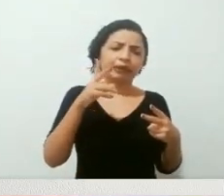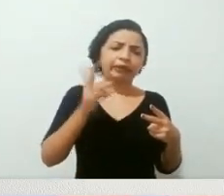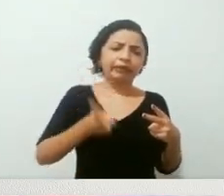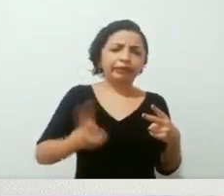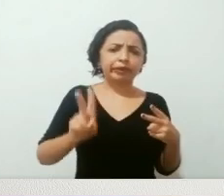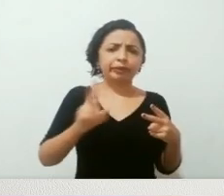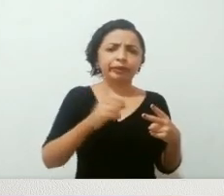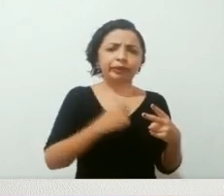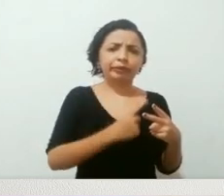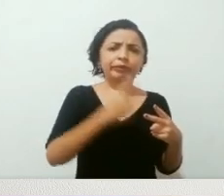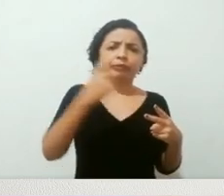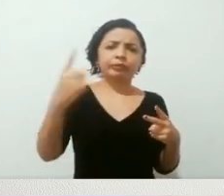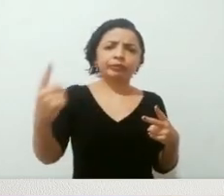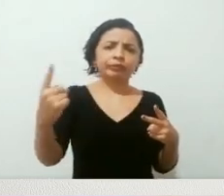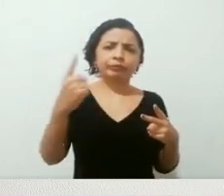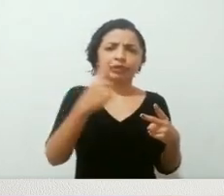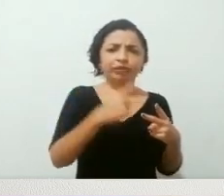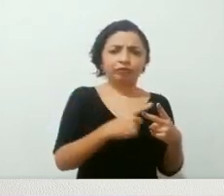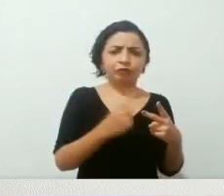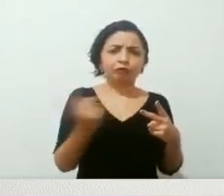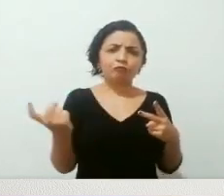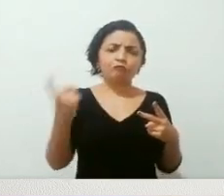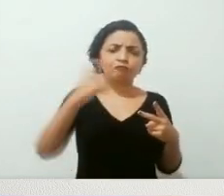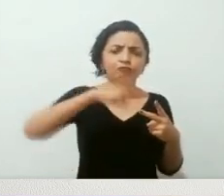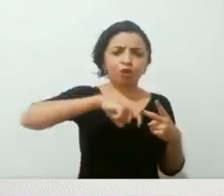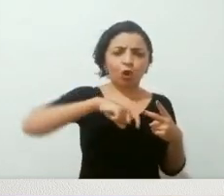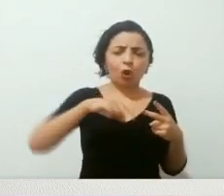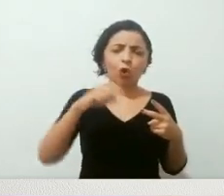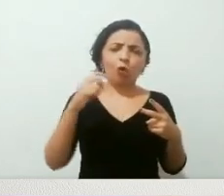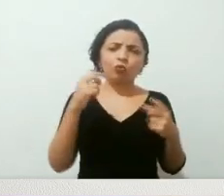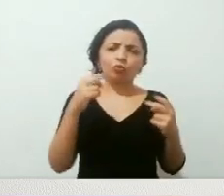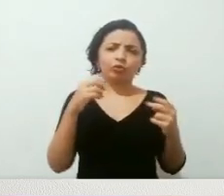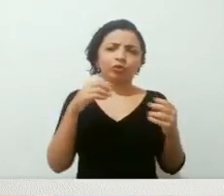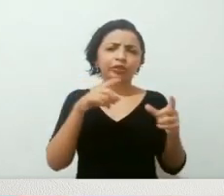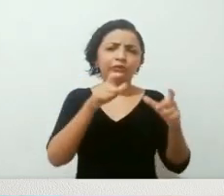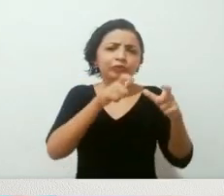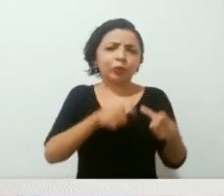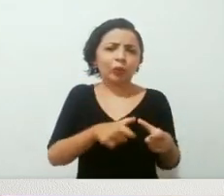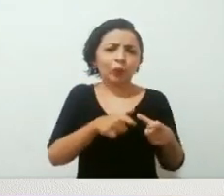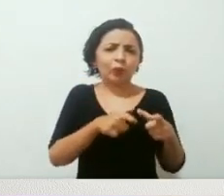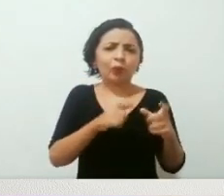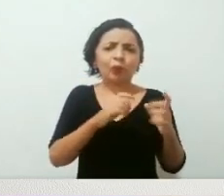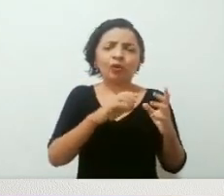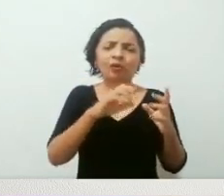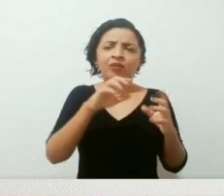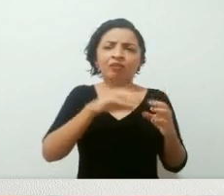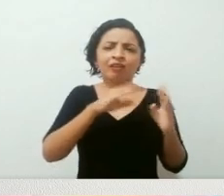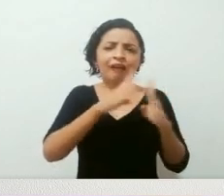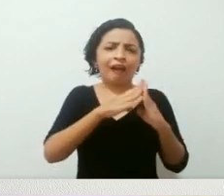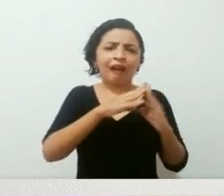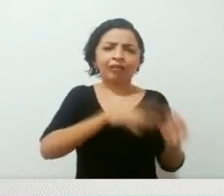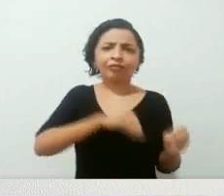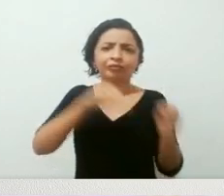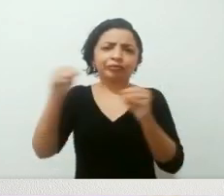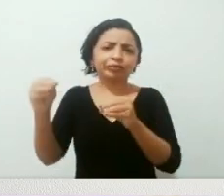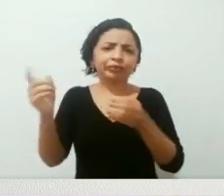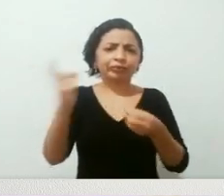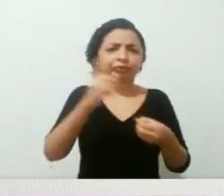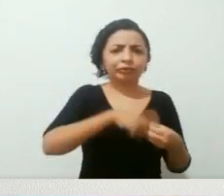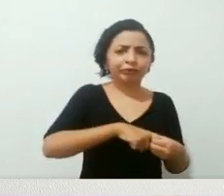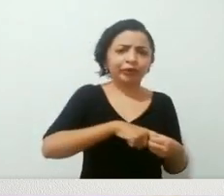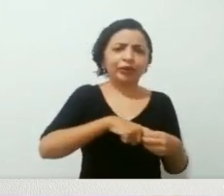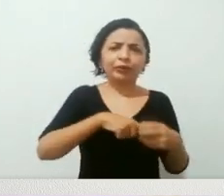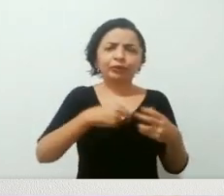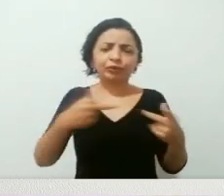entrada e saída do bairro, agora um pouco menos, mas todas as vezes que há essa ida e essa